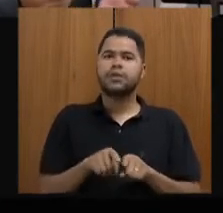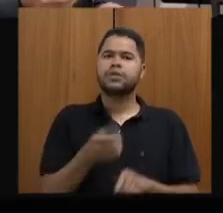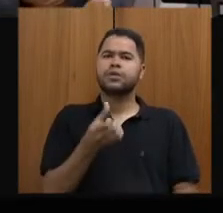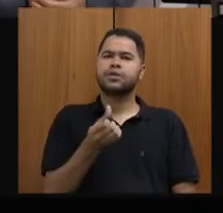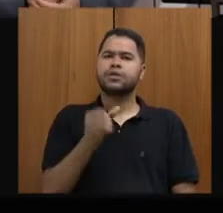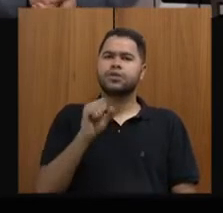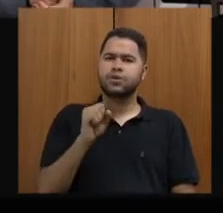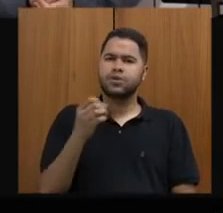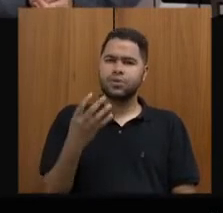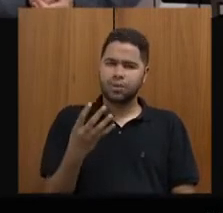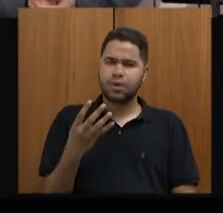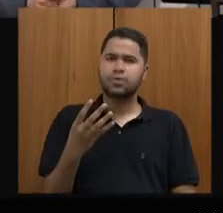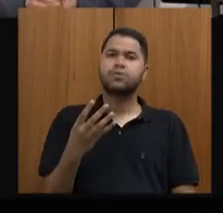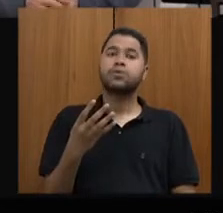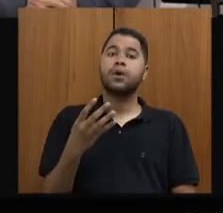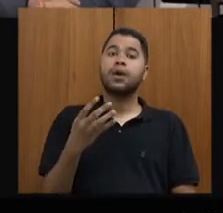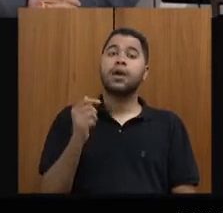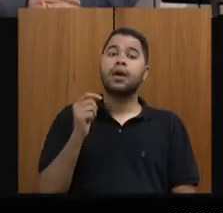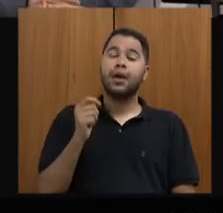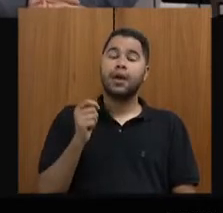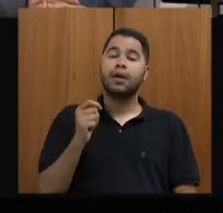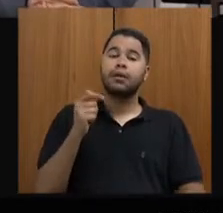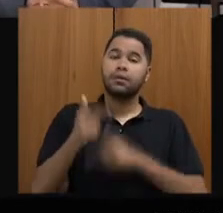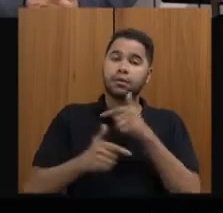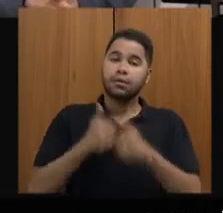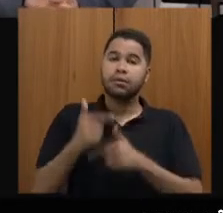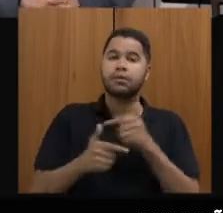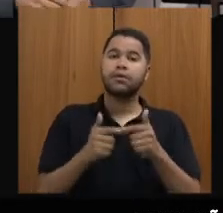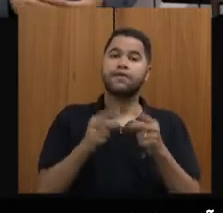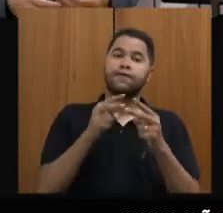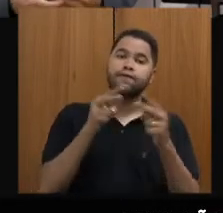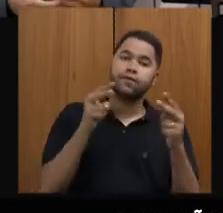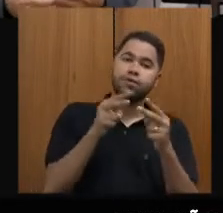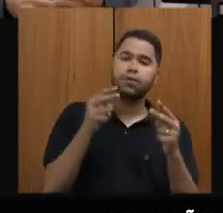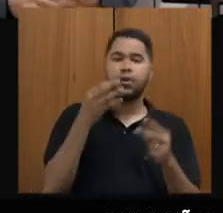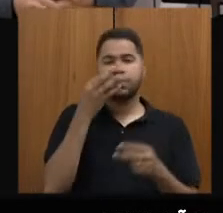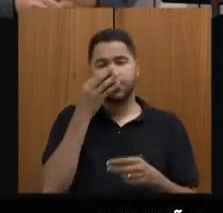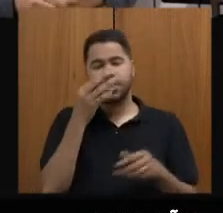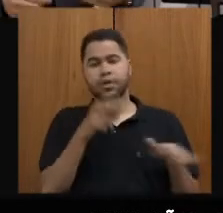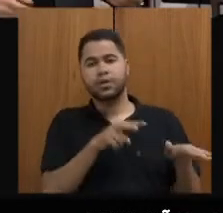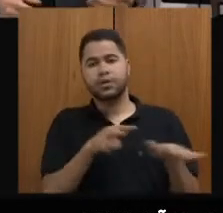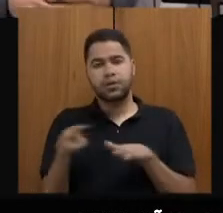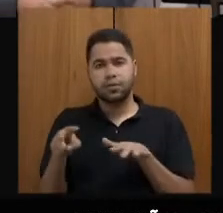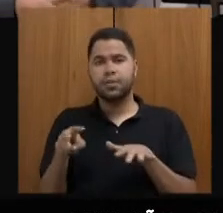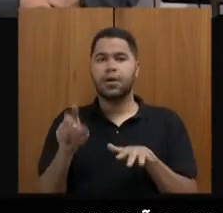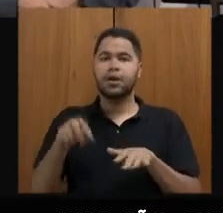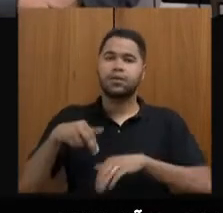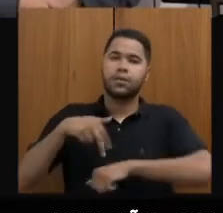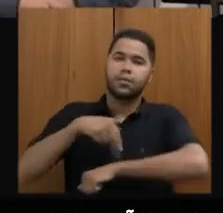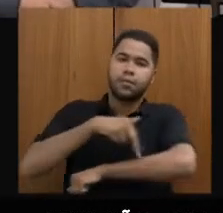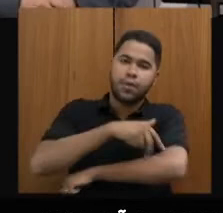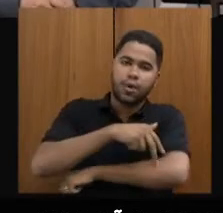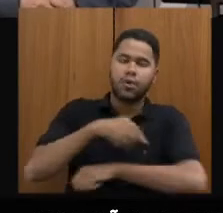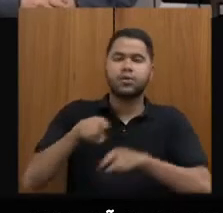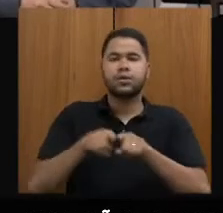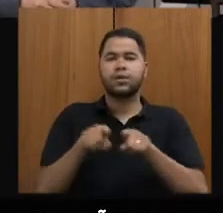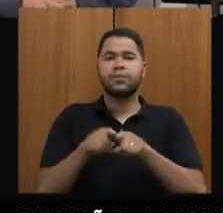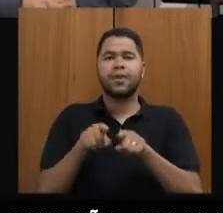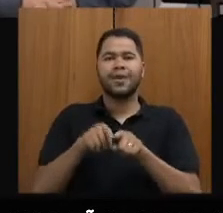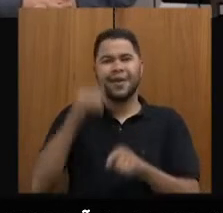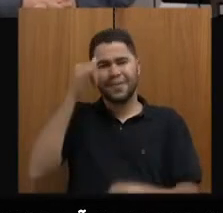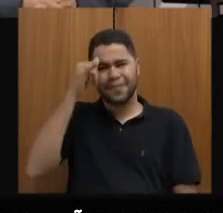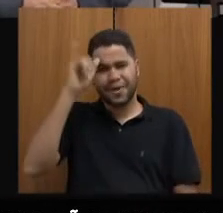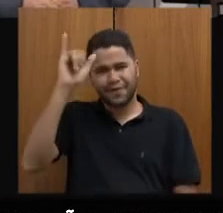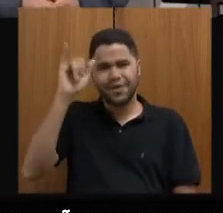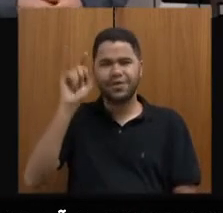684 atividades foram realizadas, entre virtuais e presenciais, Semana de Moda e Mineridade, Campanha de Prevenção do Glaucoma, Maio